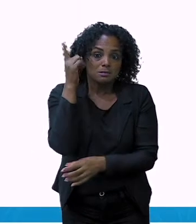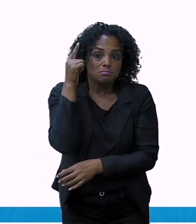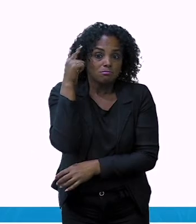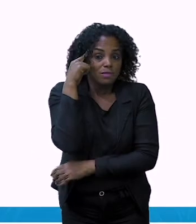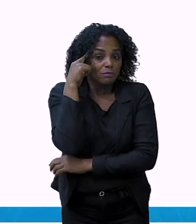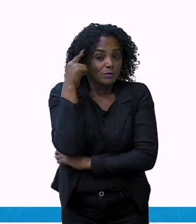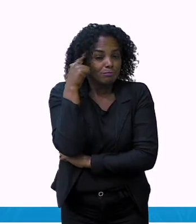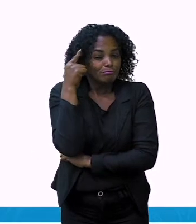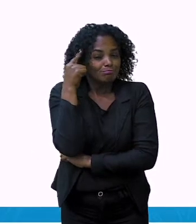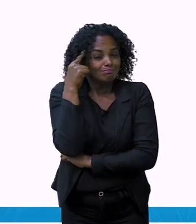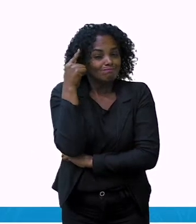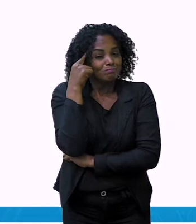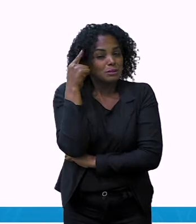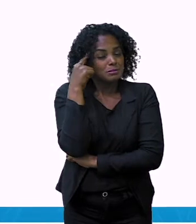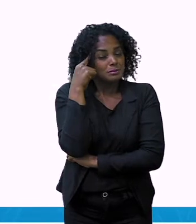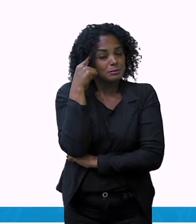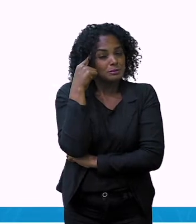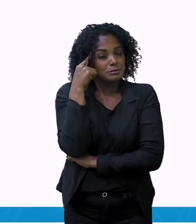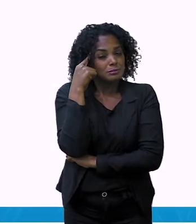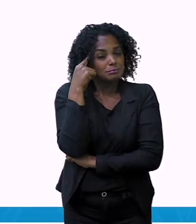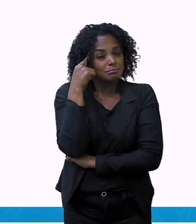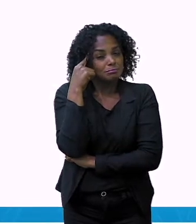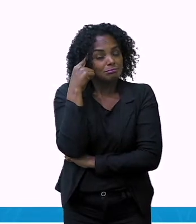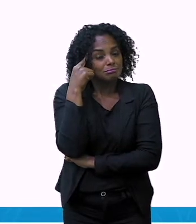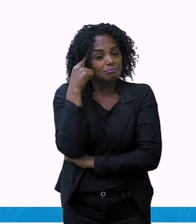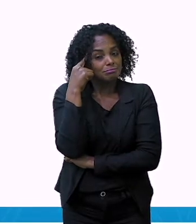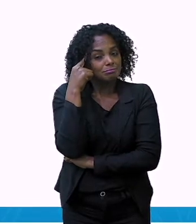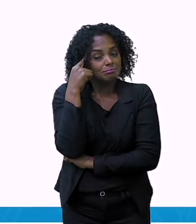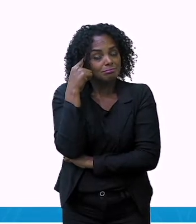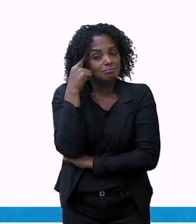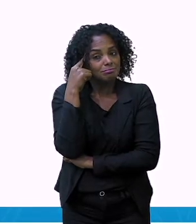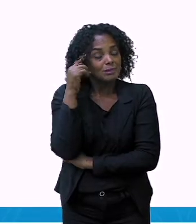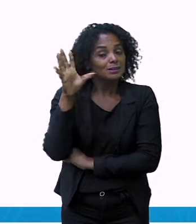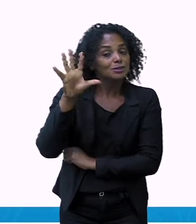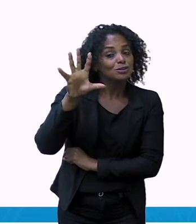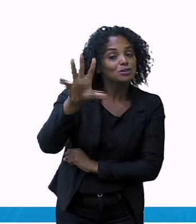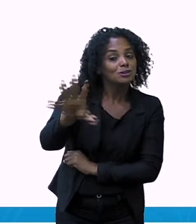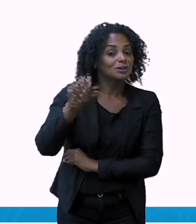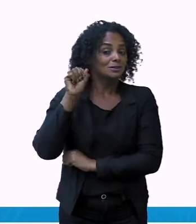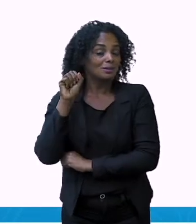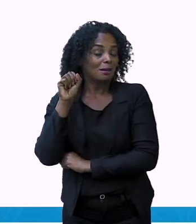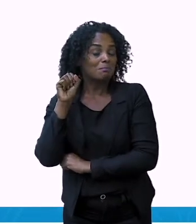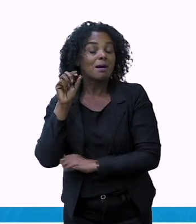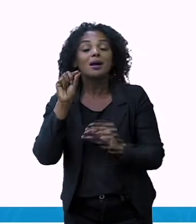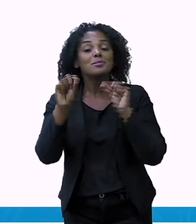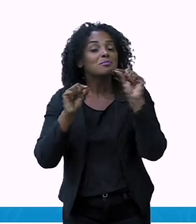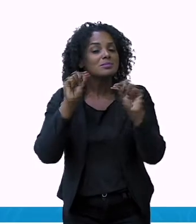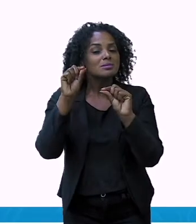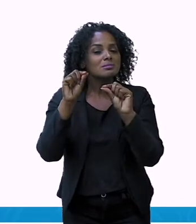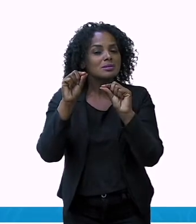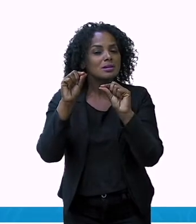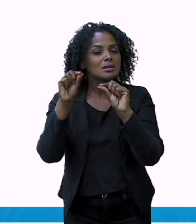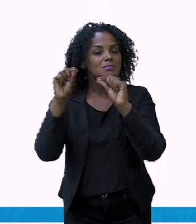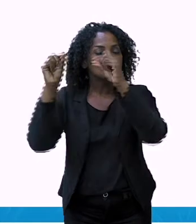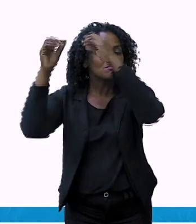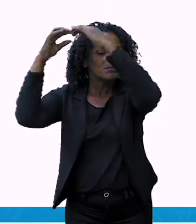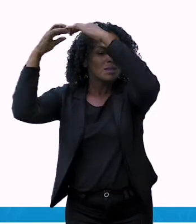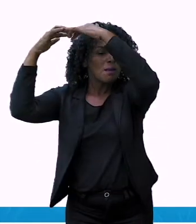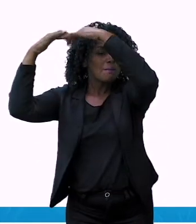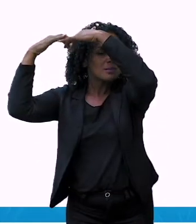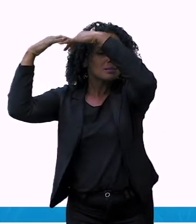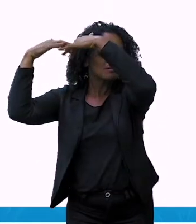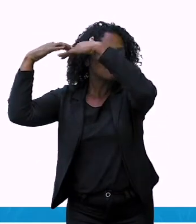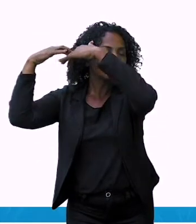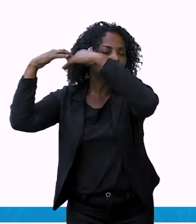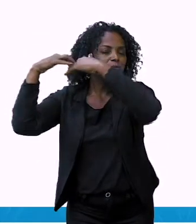Era melhor chamarem o pensador. O pensador, depois